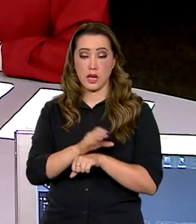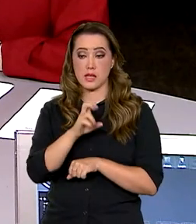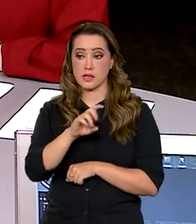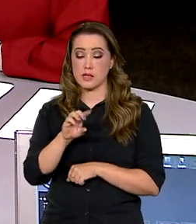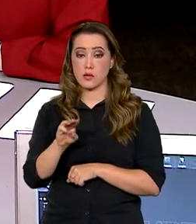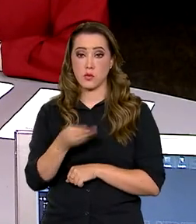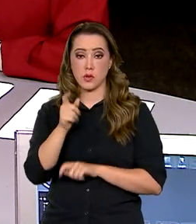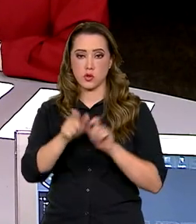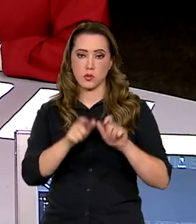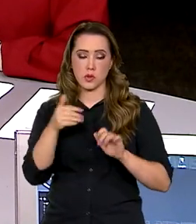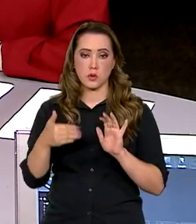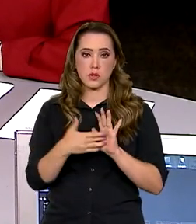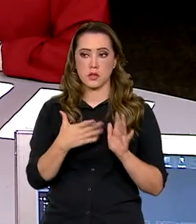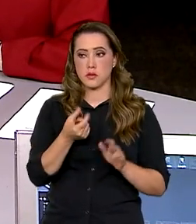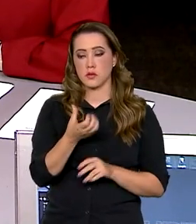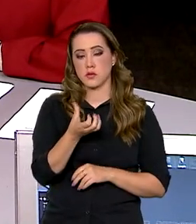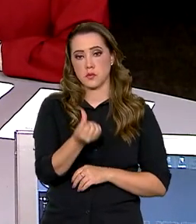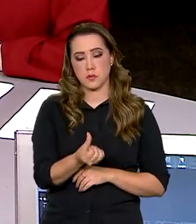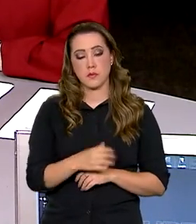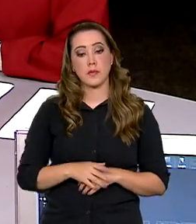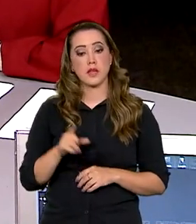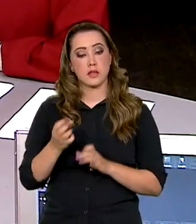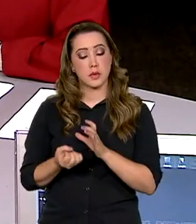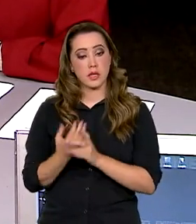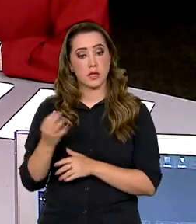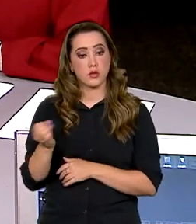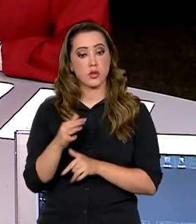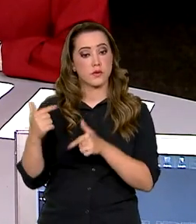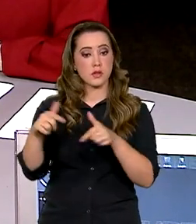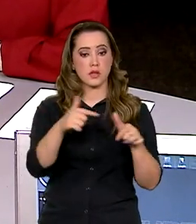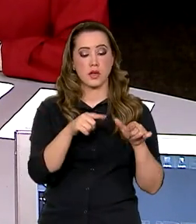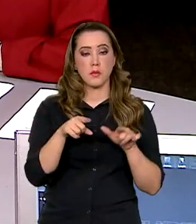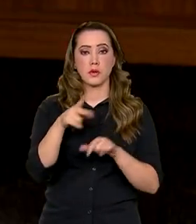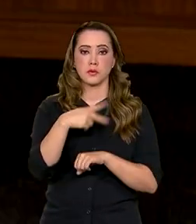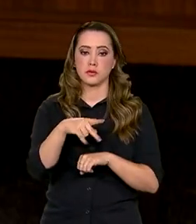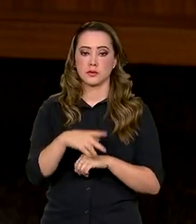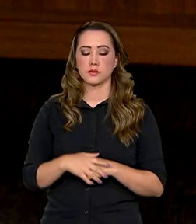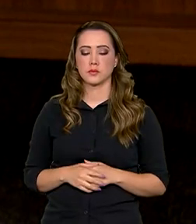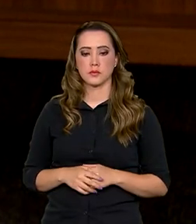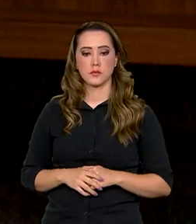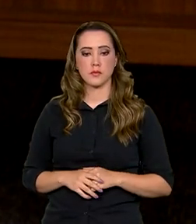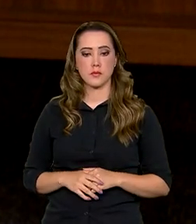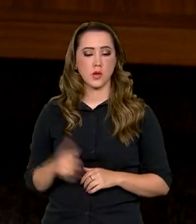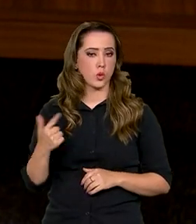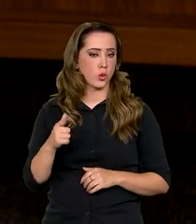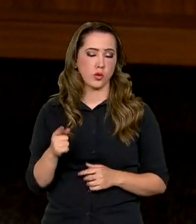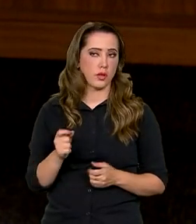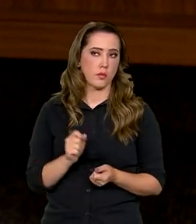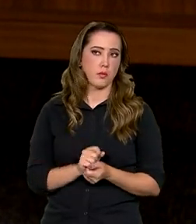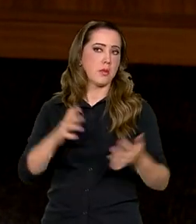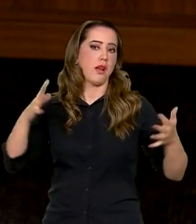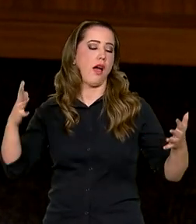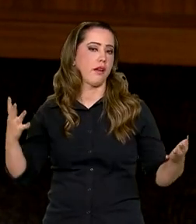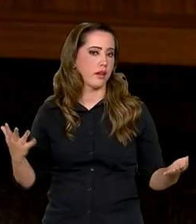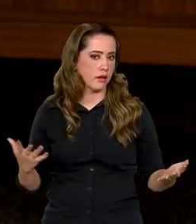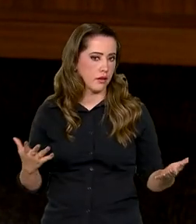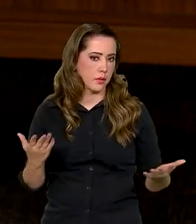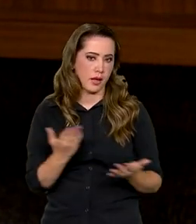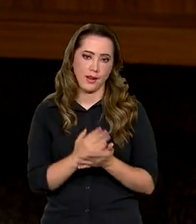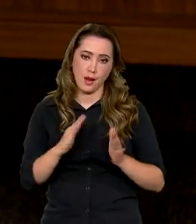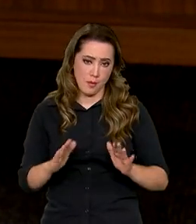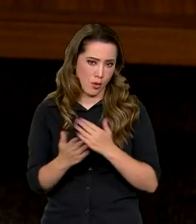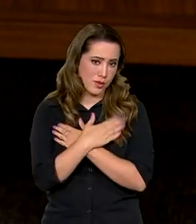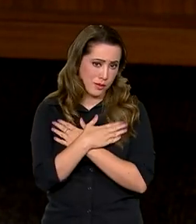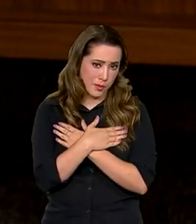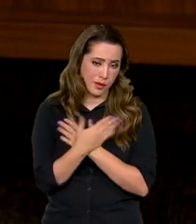Luiz Marinho também falou sobre geração de novos postos de trabalho no país. Não há milagre para resolver o desemprego se